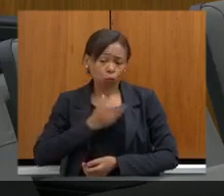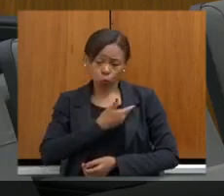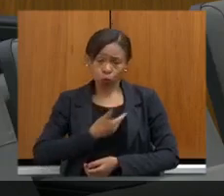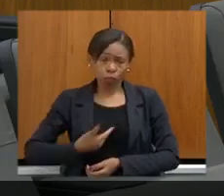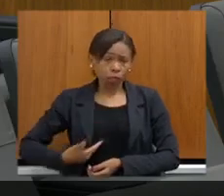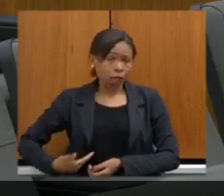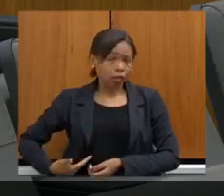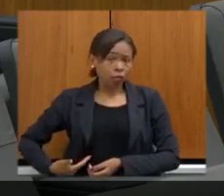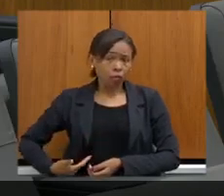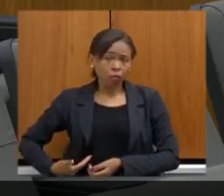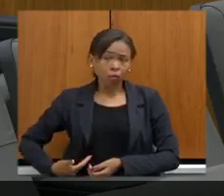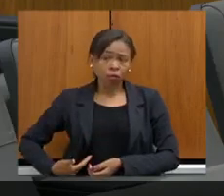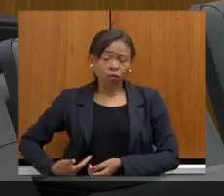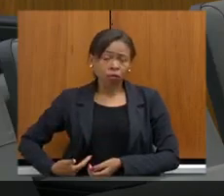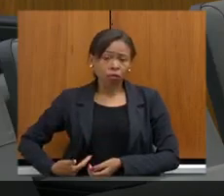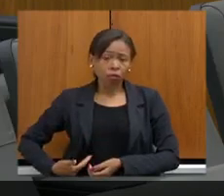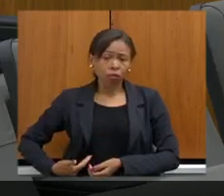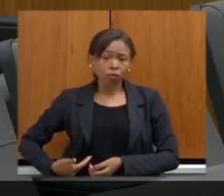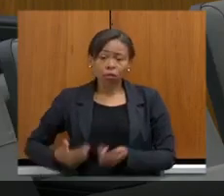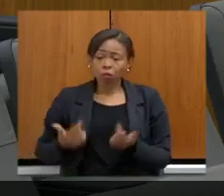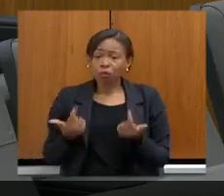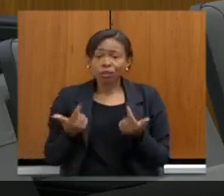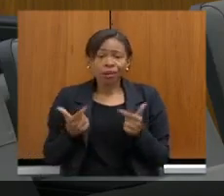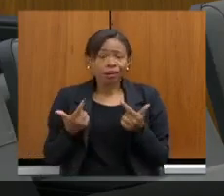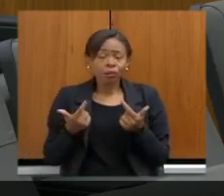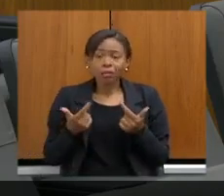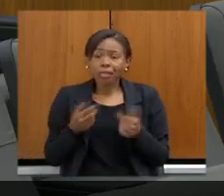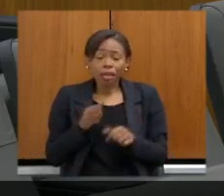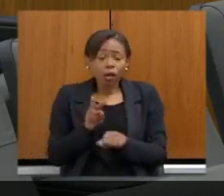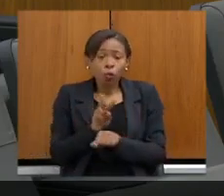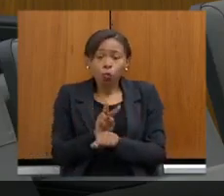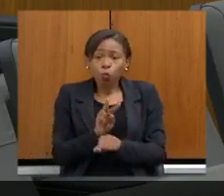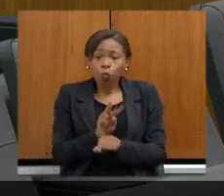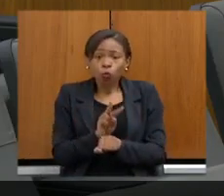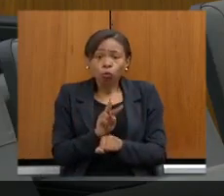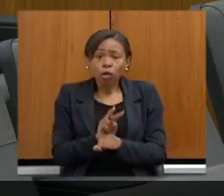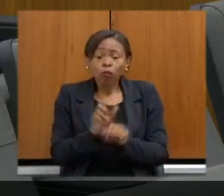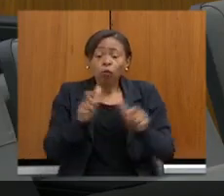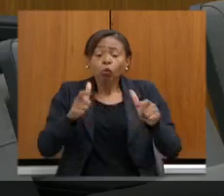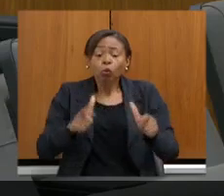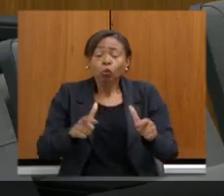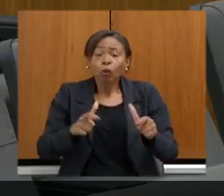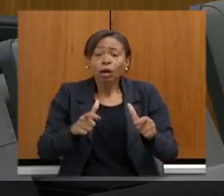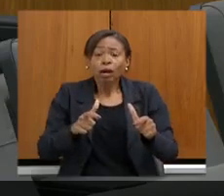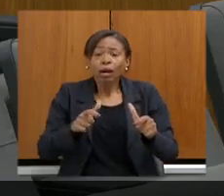tomando a devido cuidado com a reserva legal,